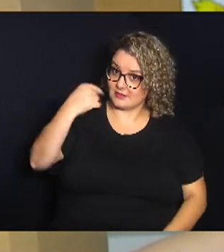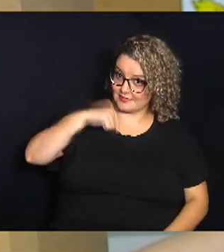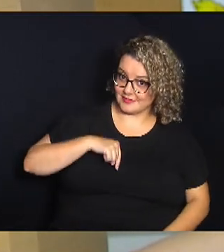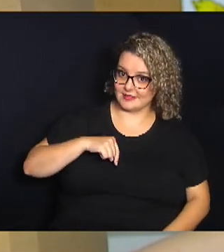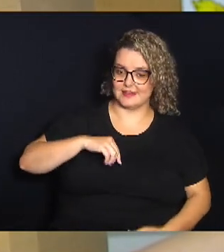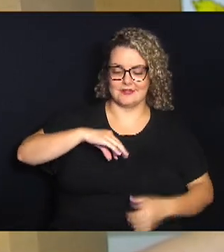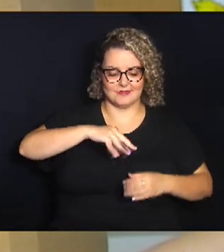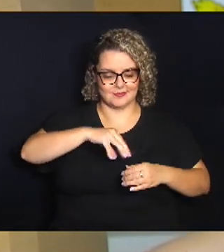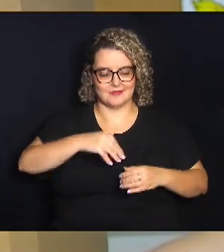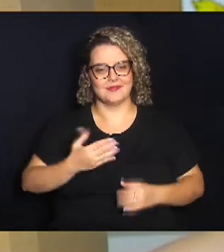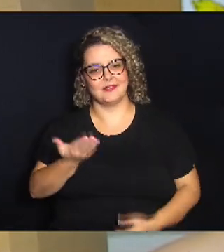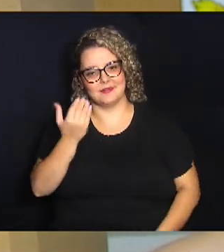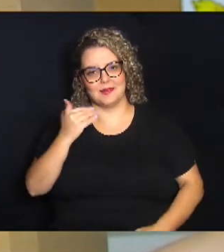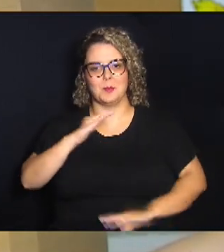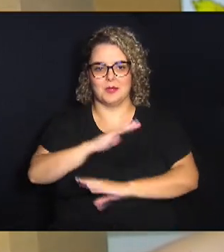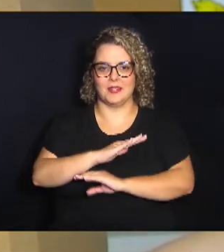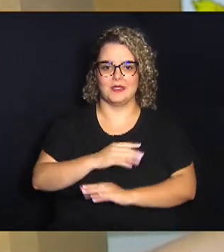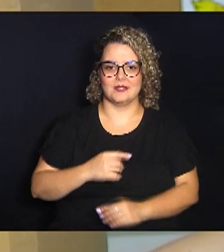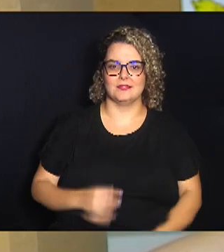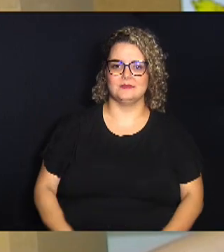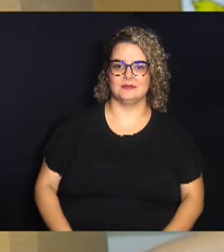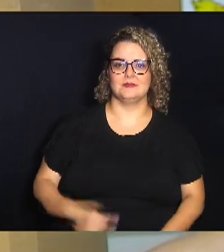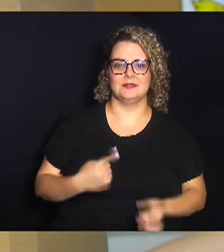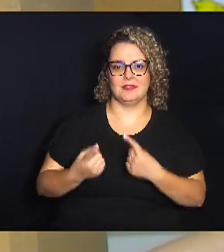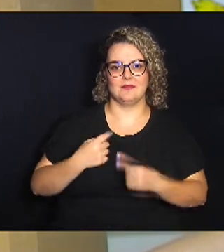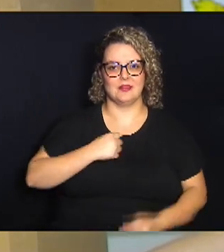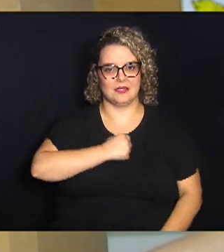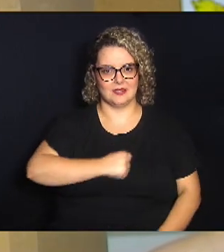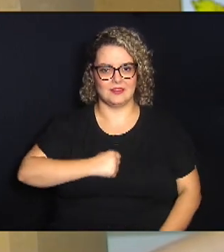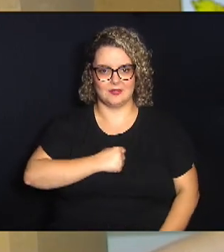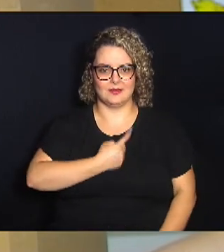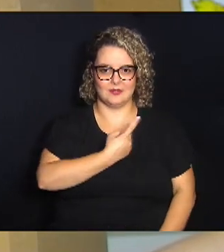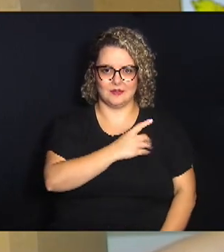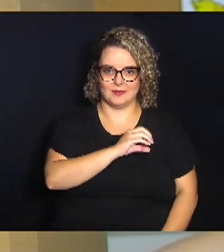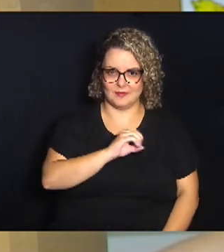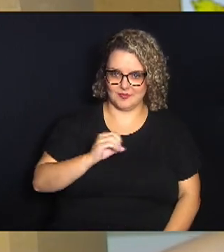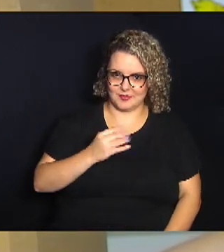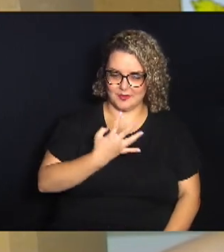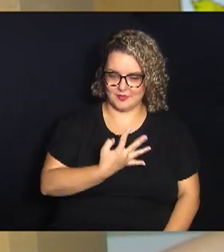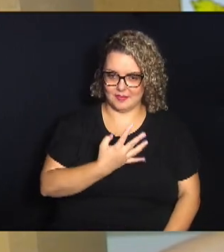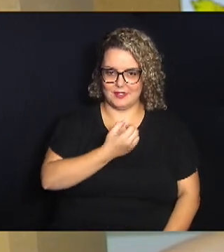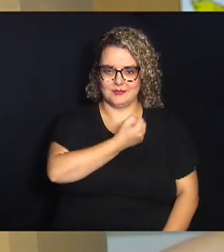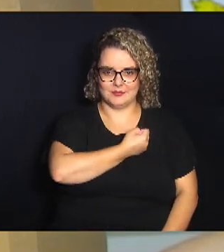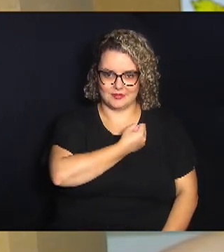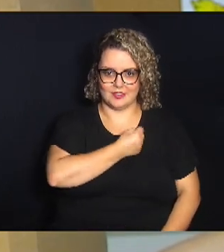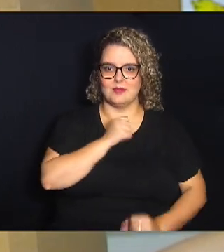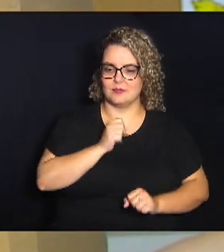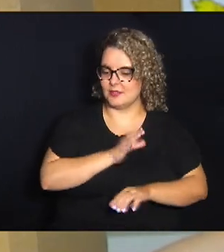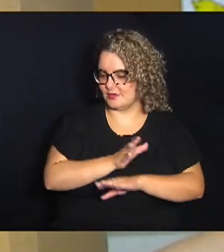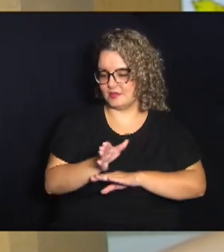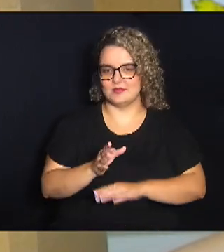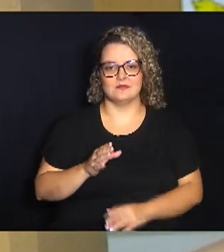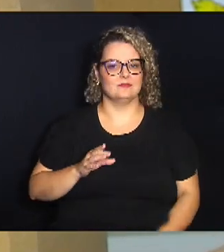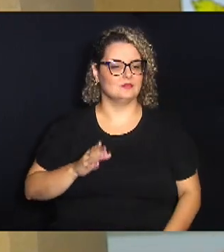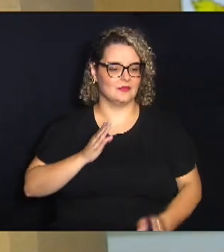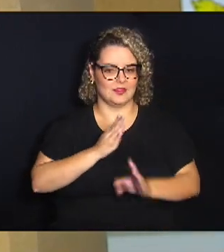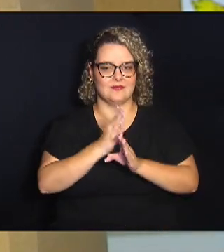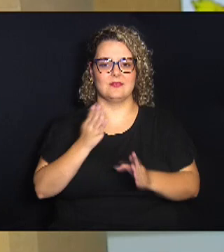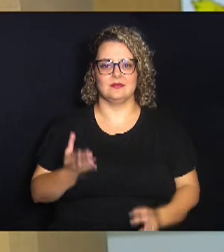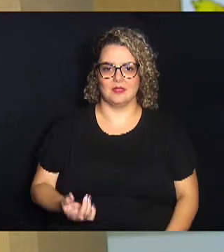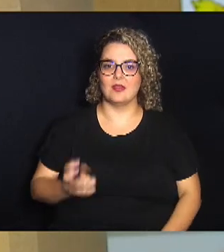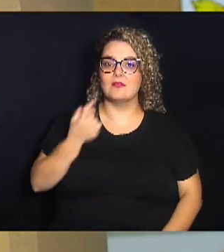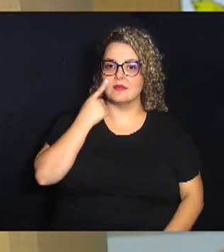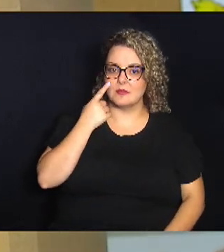venha para a Câmara Municipal, aqui na Avenida Saudade 1004, a gente pode entrar, se identifica, você vai poder